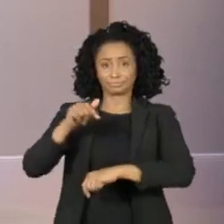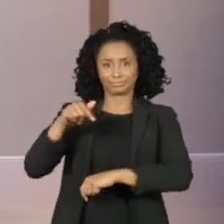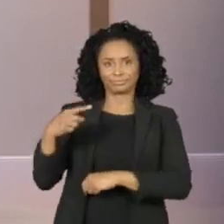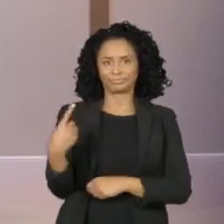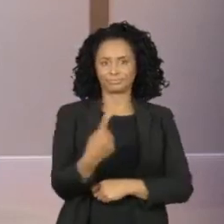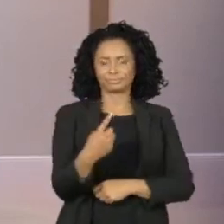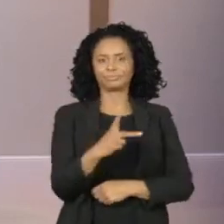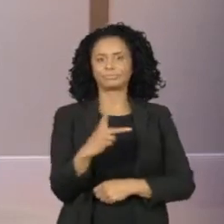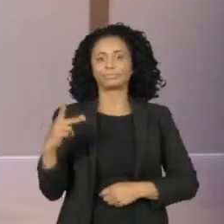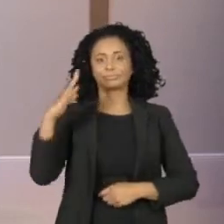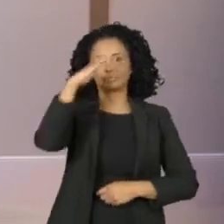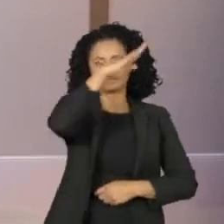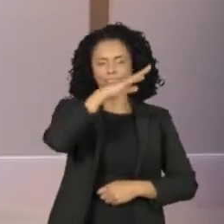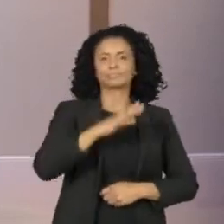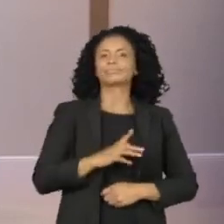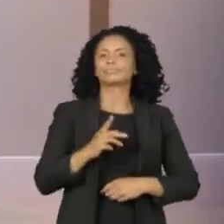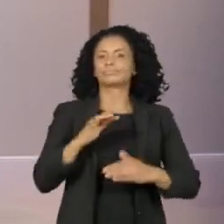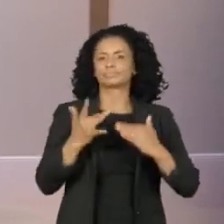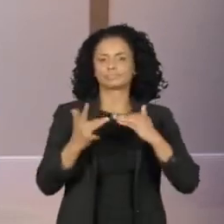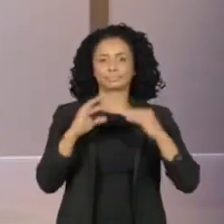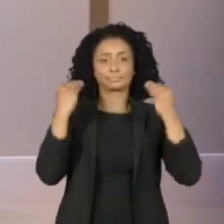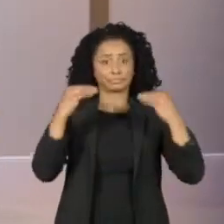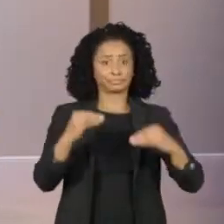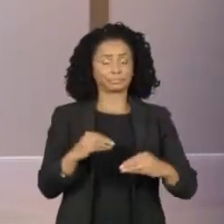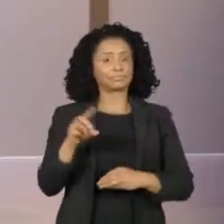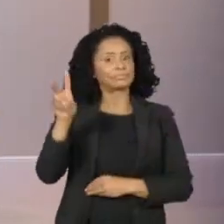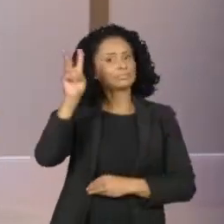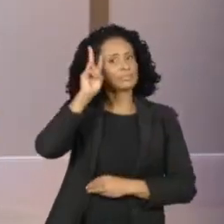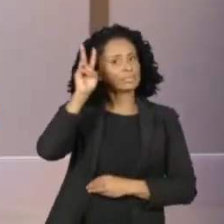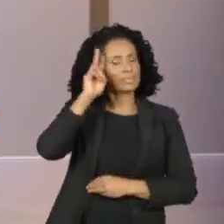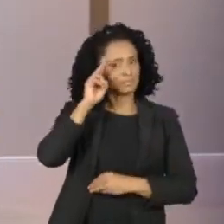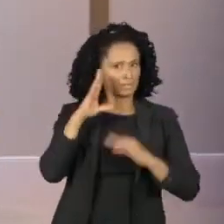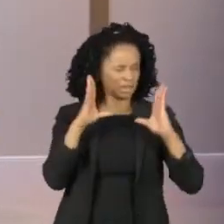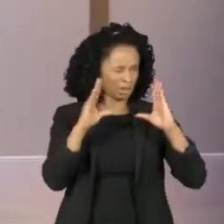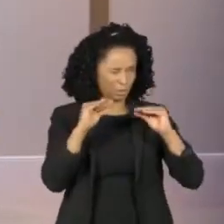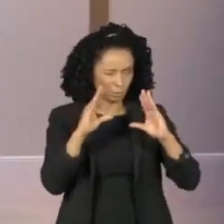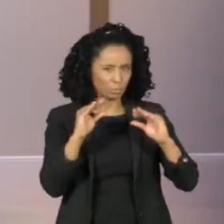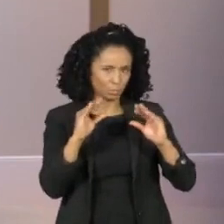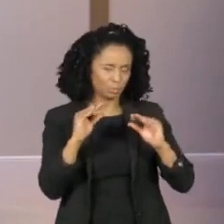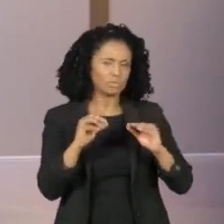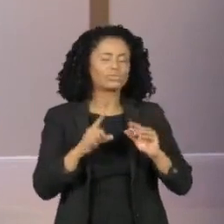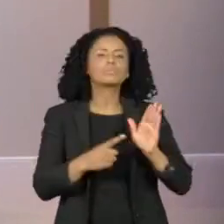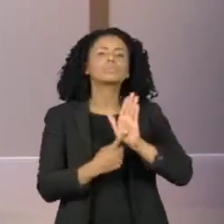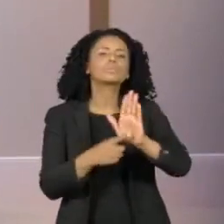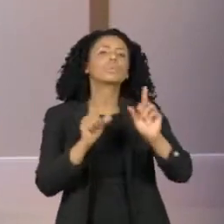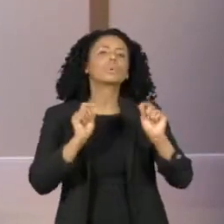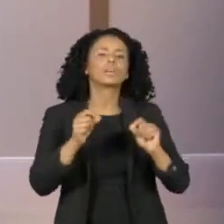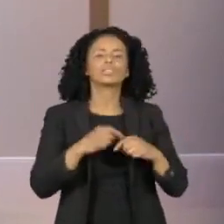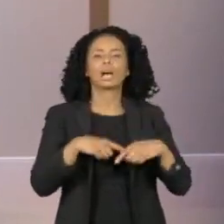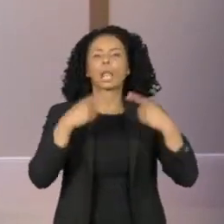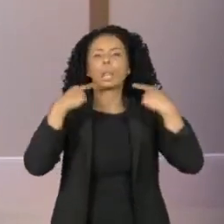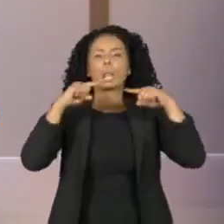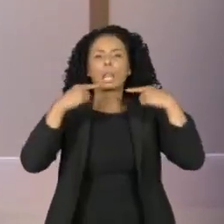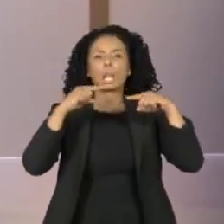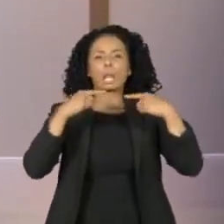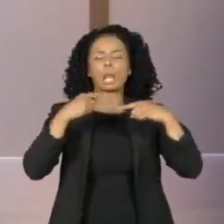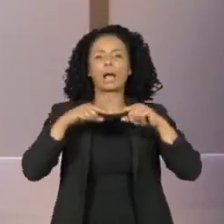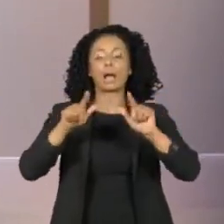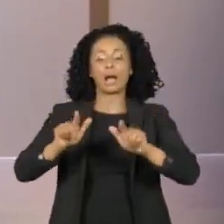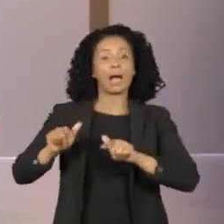O presidente Bolsonaro foi às redes sociais nesta segunda-feira, na noite desta segunda-feira, para criticar o que chamou de ações